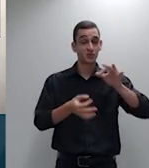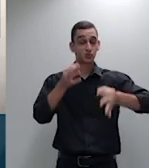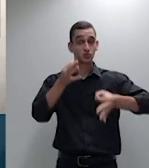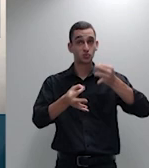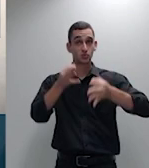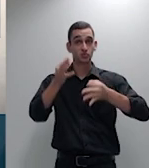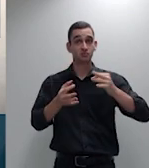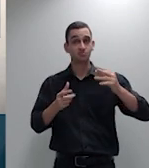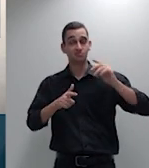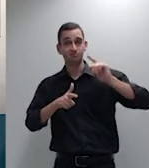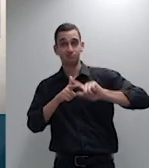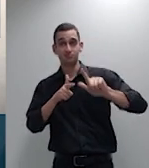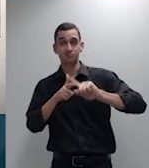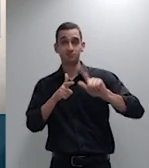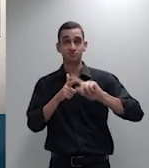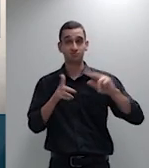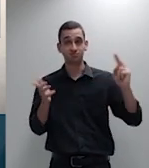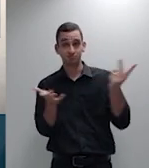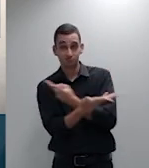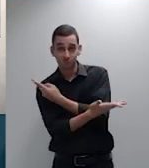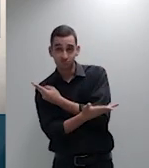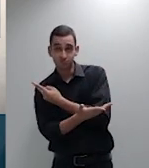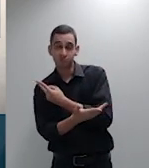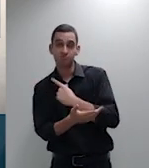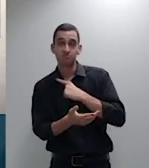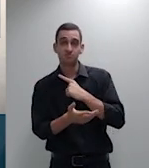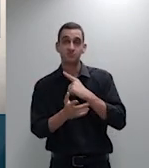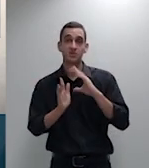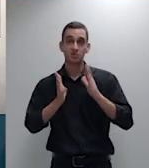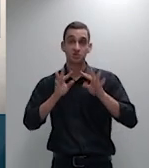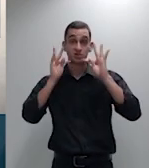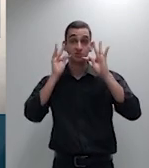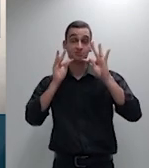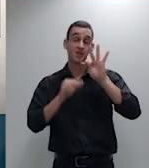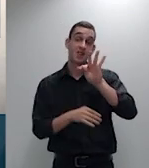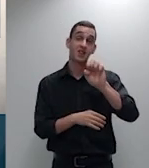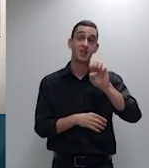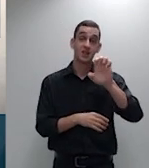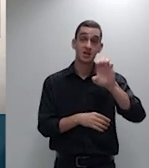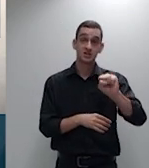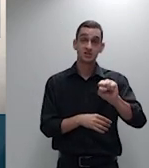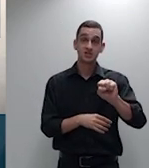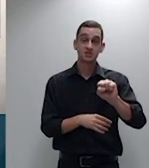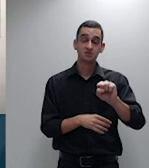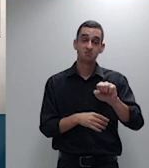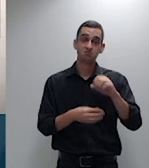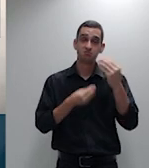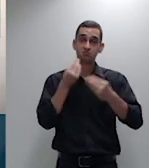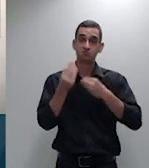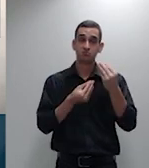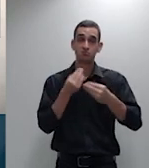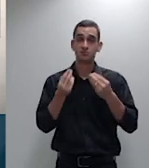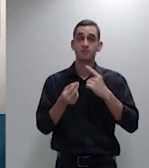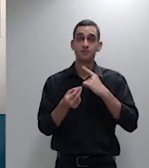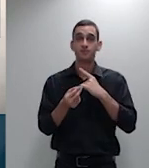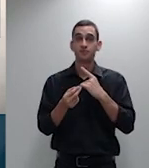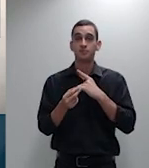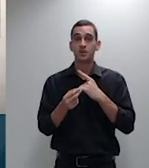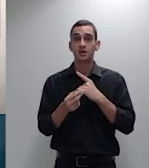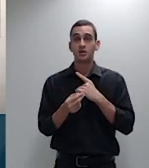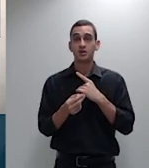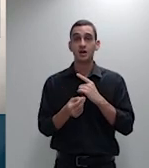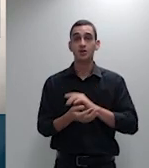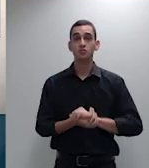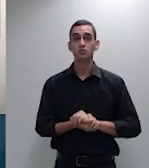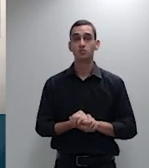tese fixada imagine se haviesse a alegação da inautenticidade da assinatura a